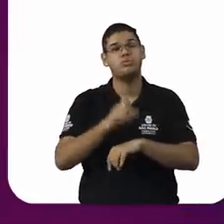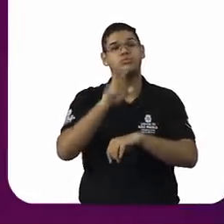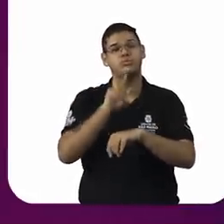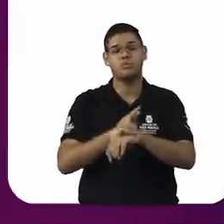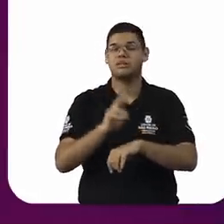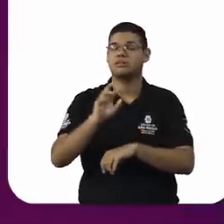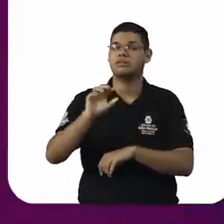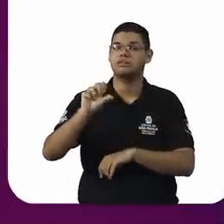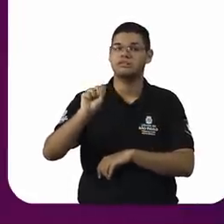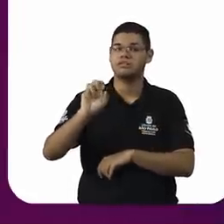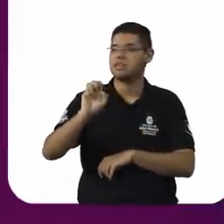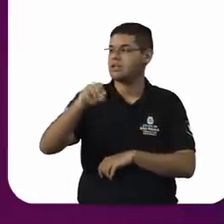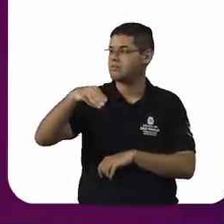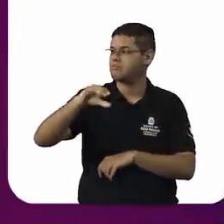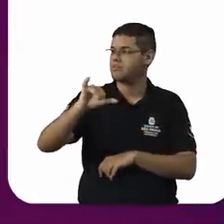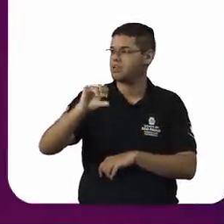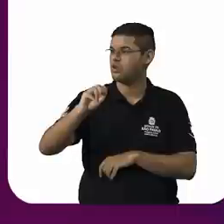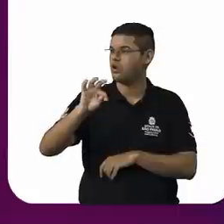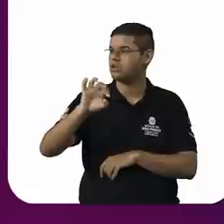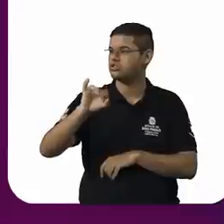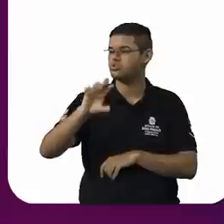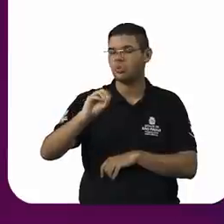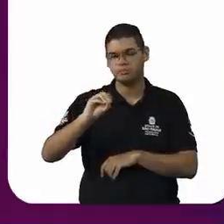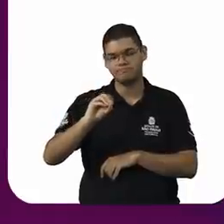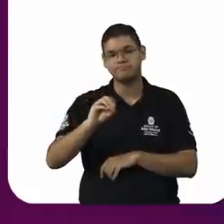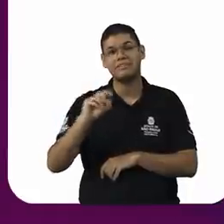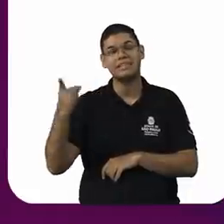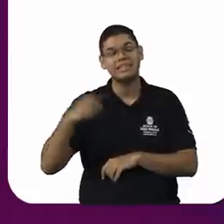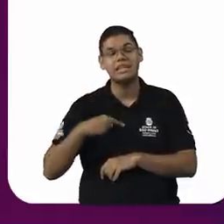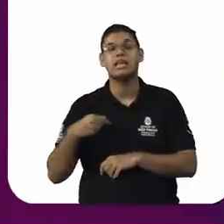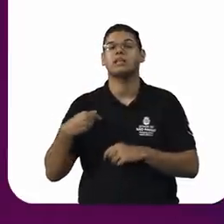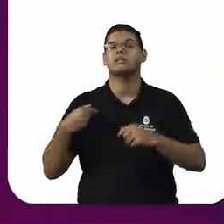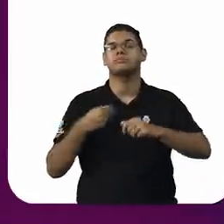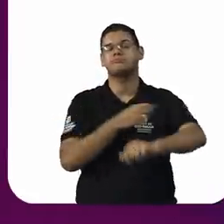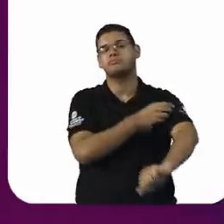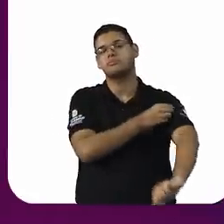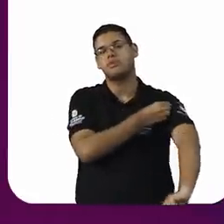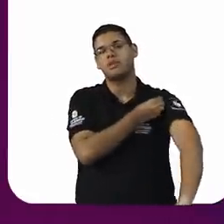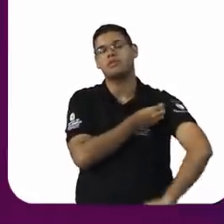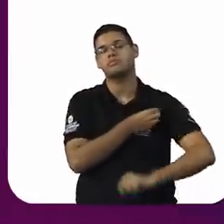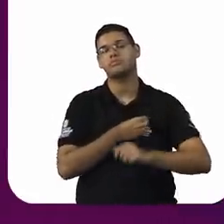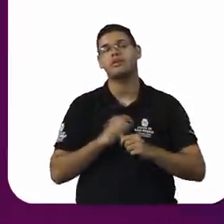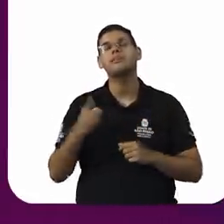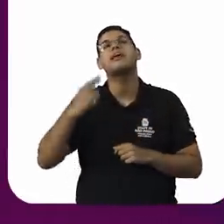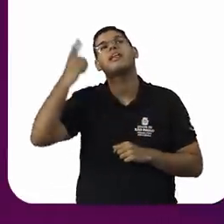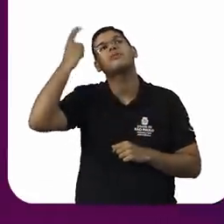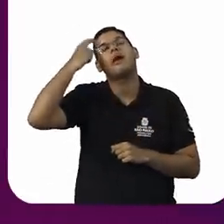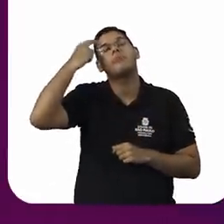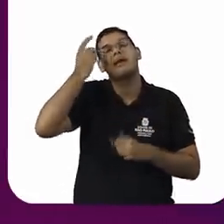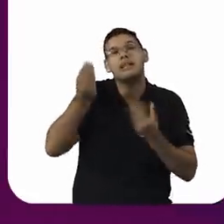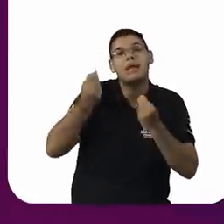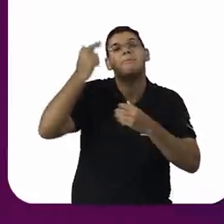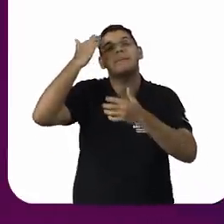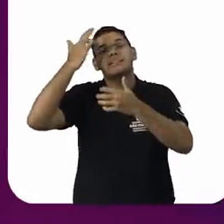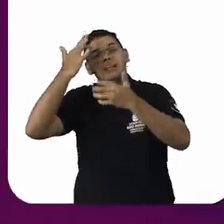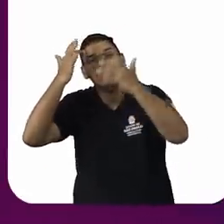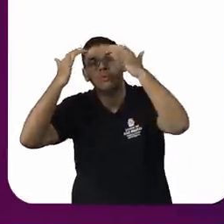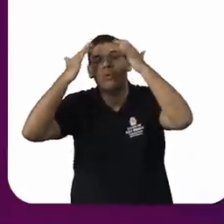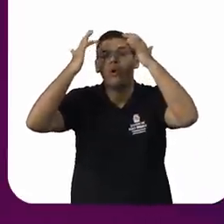perspicácia interpretativa dele é uma característica dele como pensador, como sacerdote.